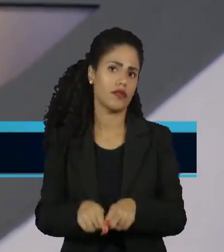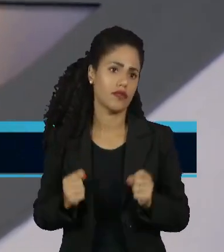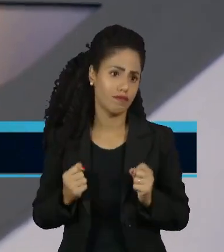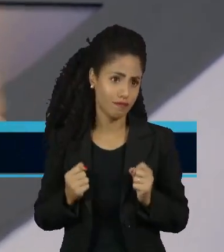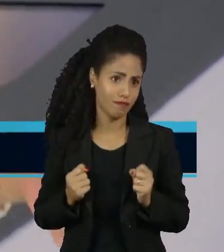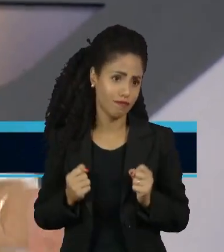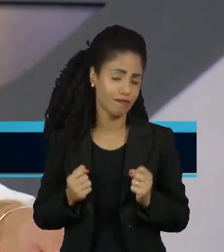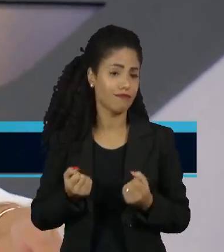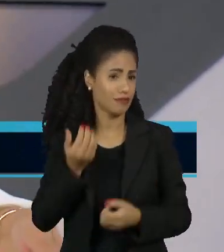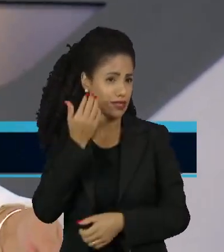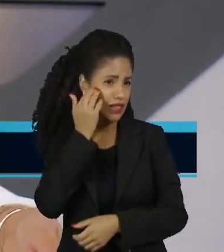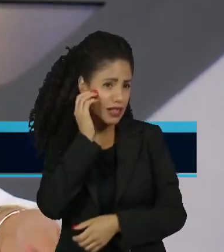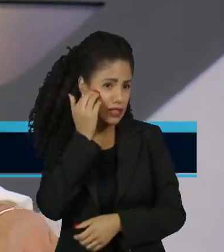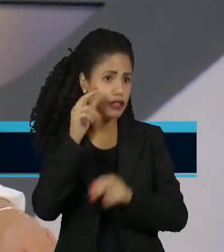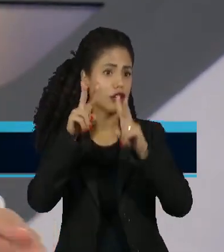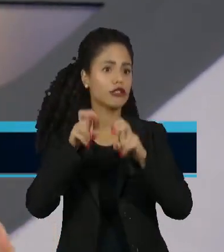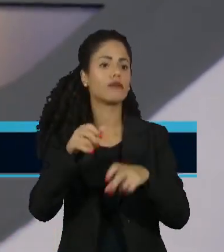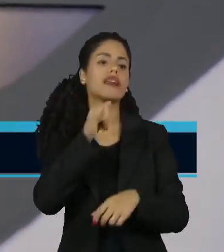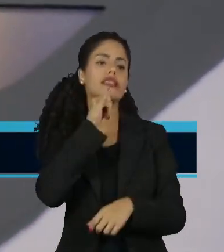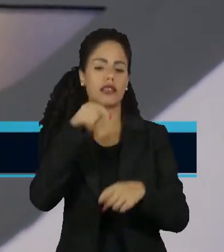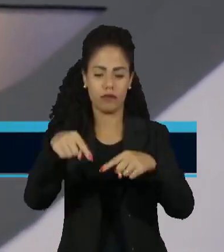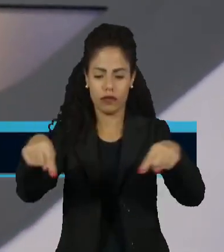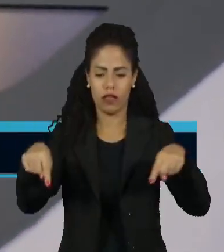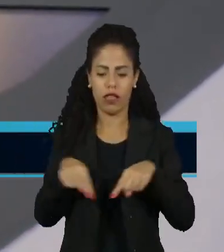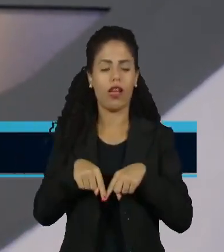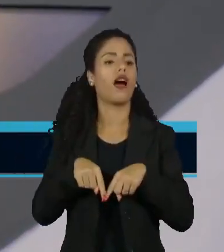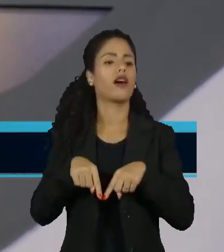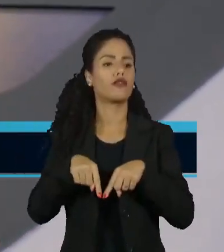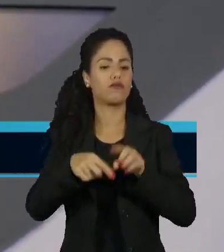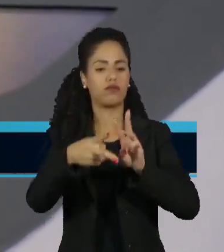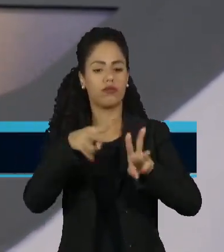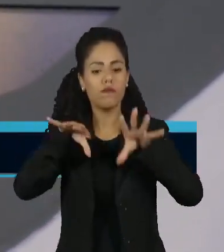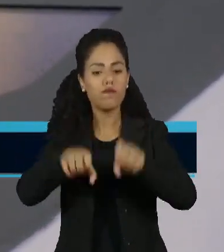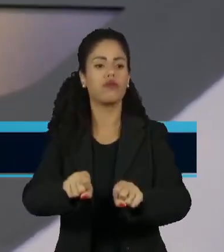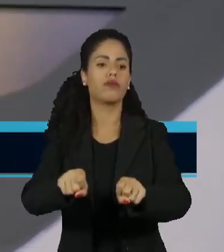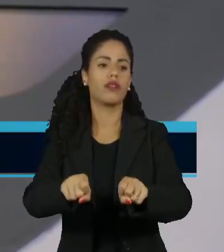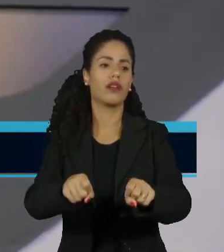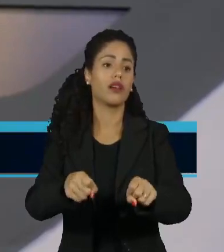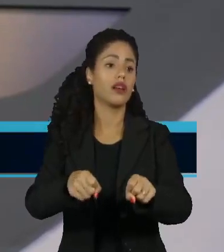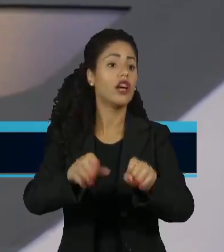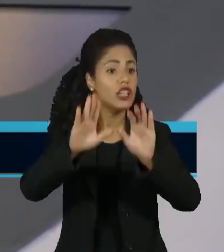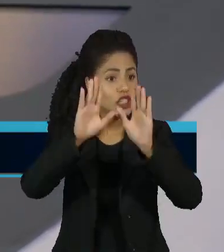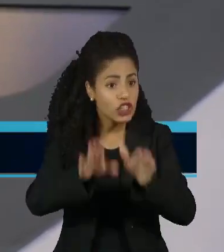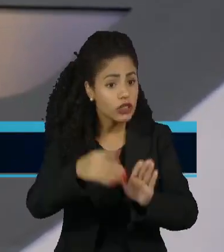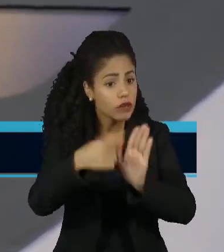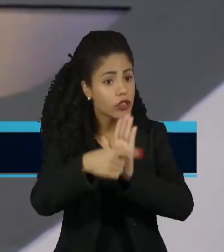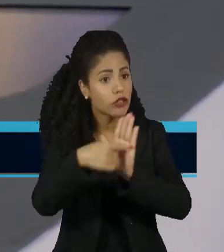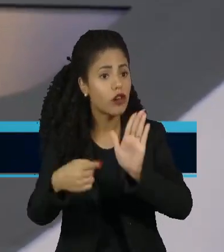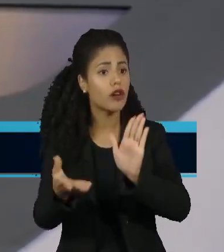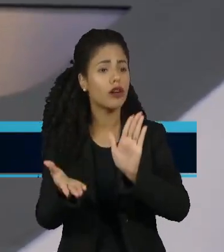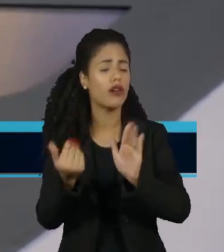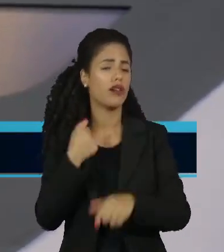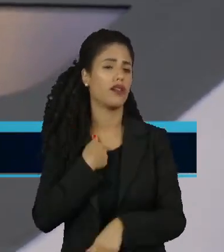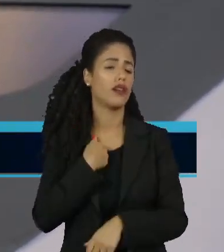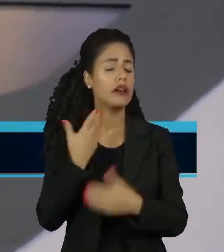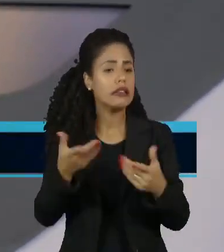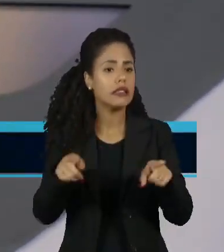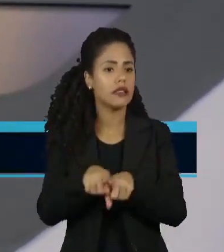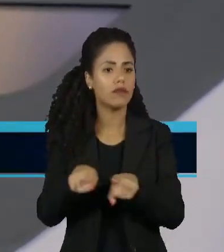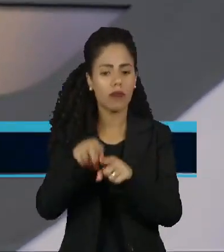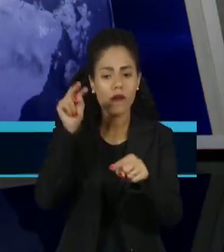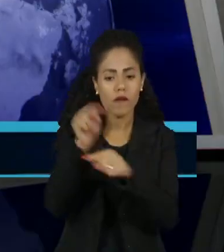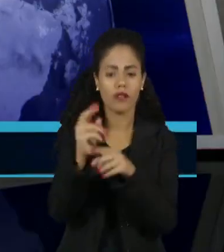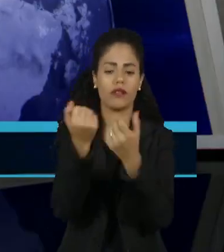presidencial em relação a marco temporal, o agro tem sido um impeditivo para proteger o meio ambiente e para